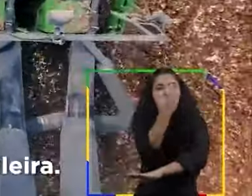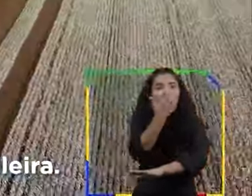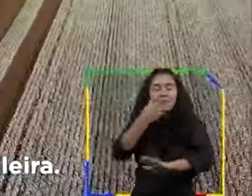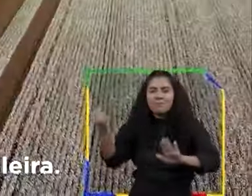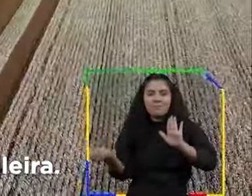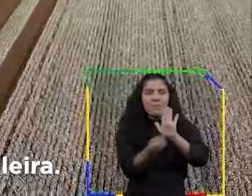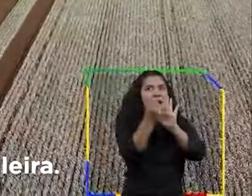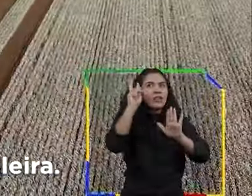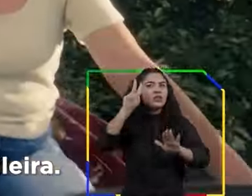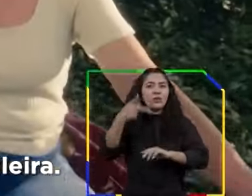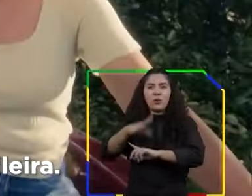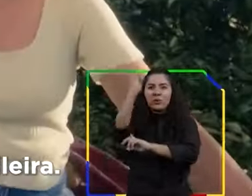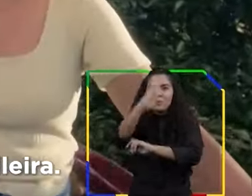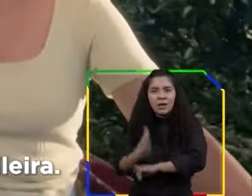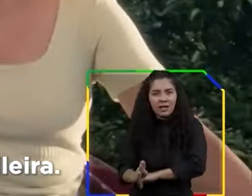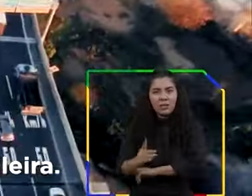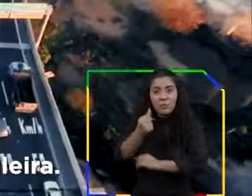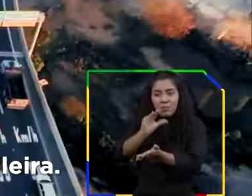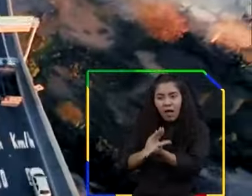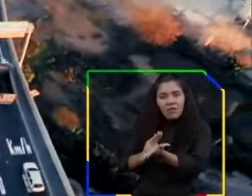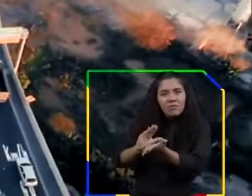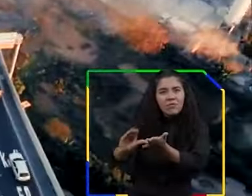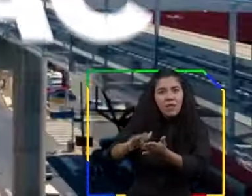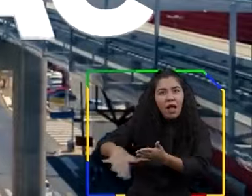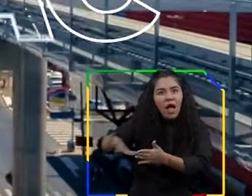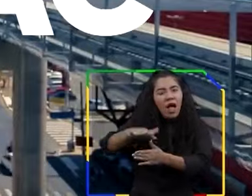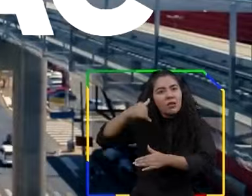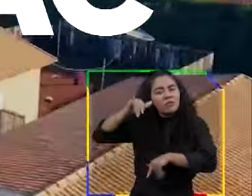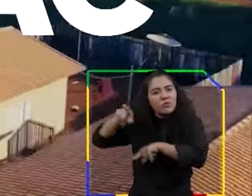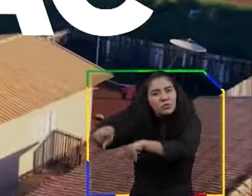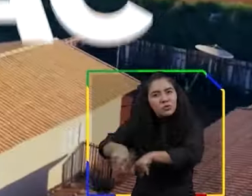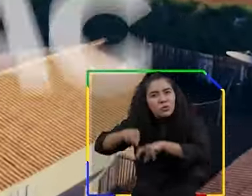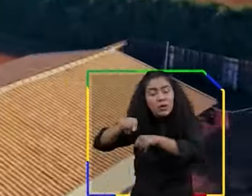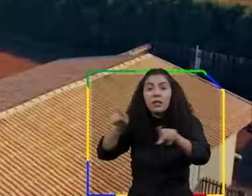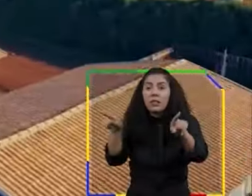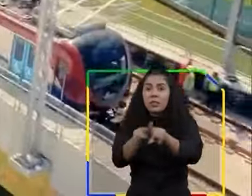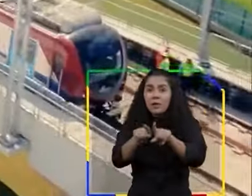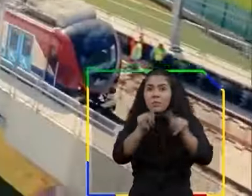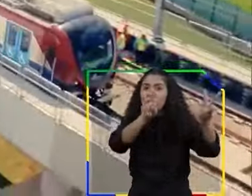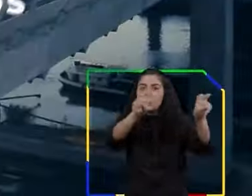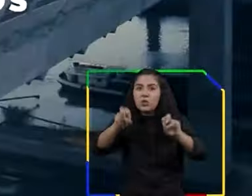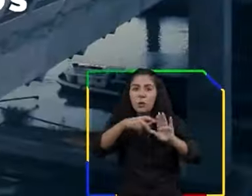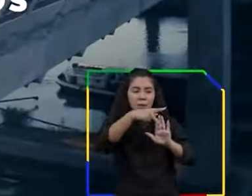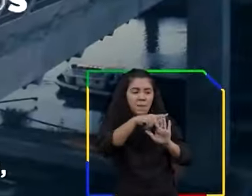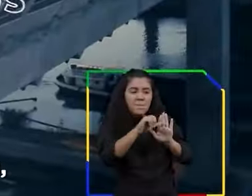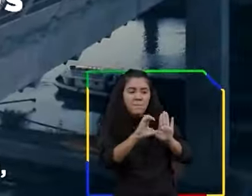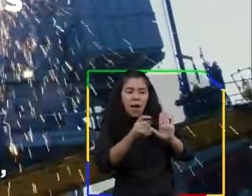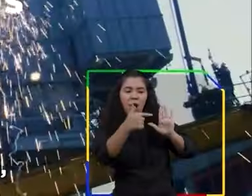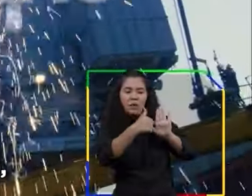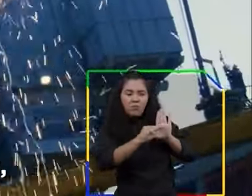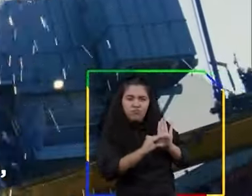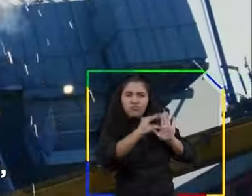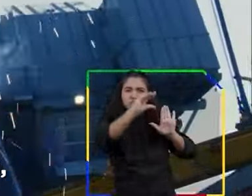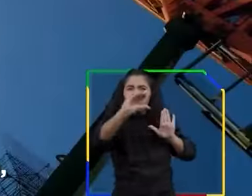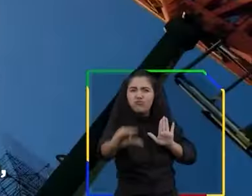para financiar a agricultura brasileira. O novo PAC está destinando grandes investimentos para a obra de infraestrutura,